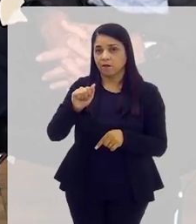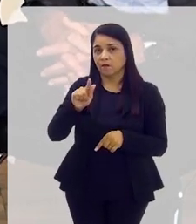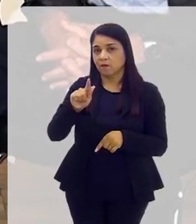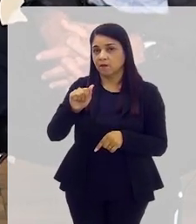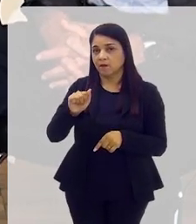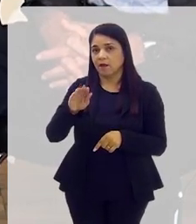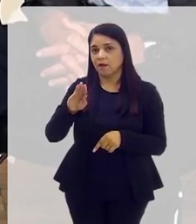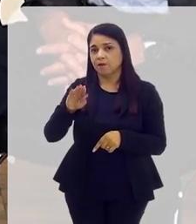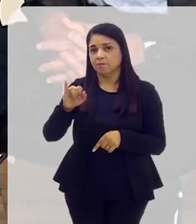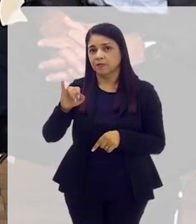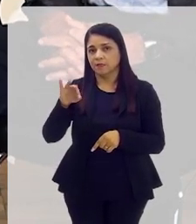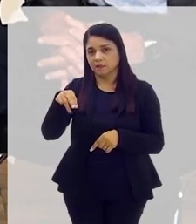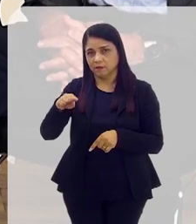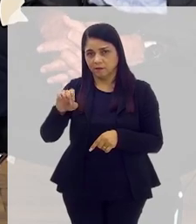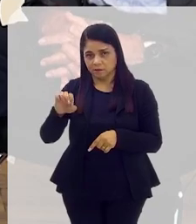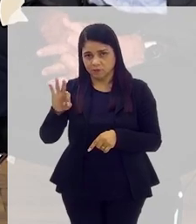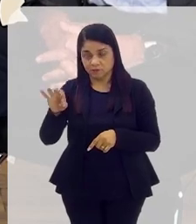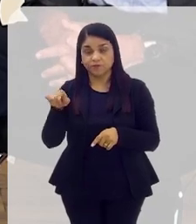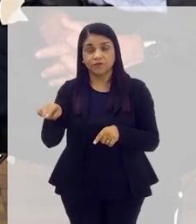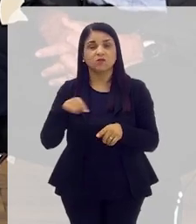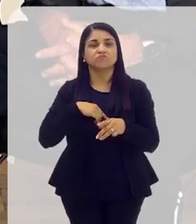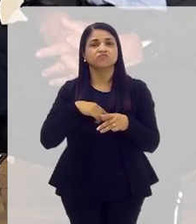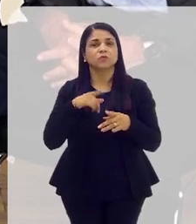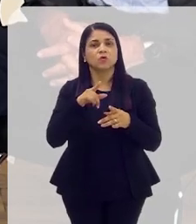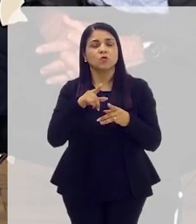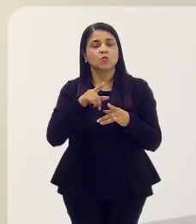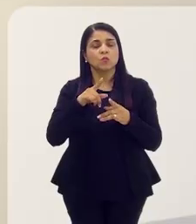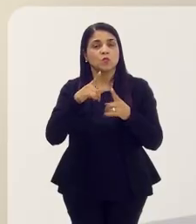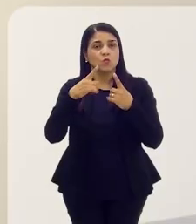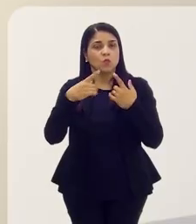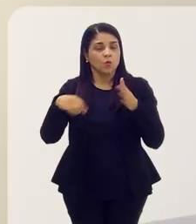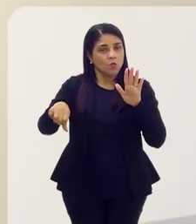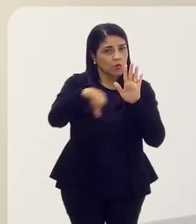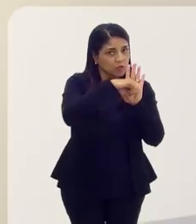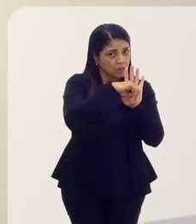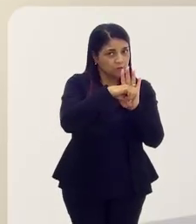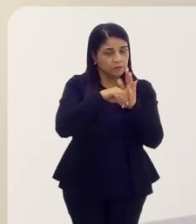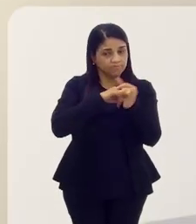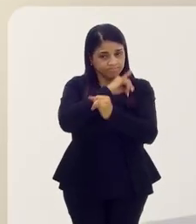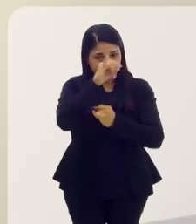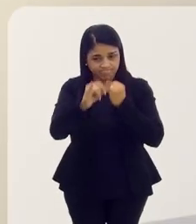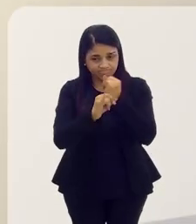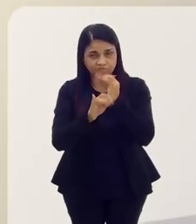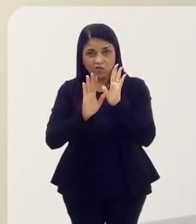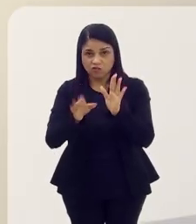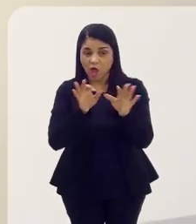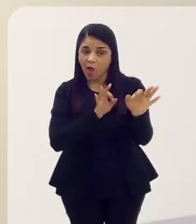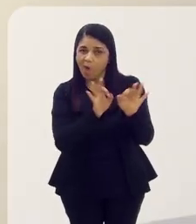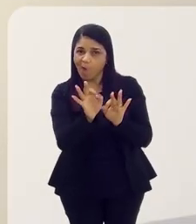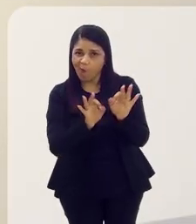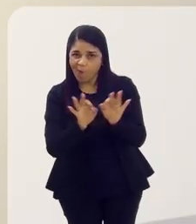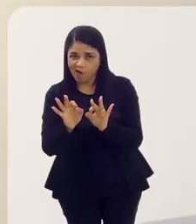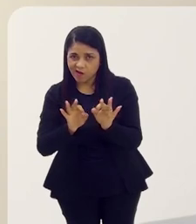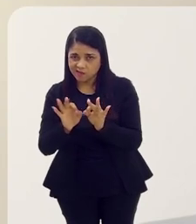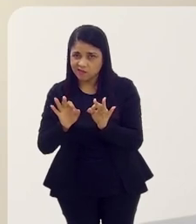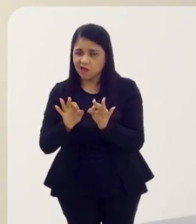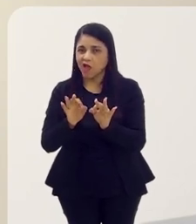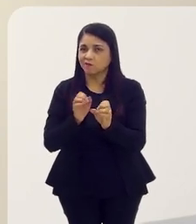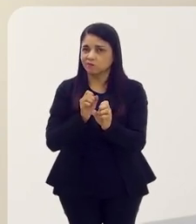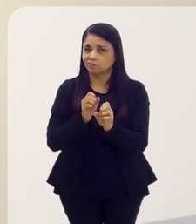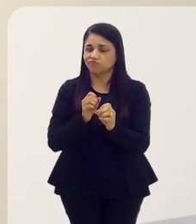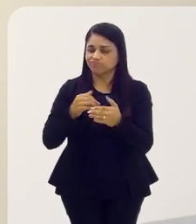nessa questão do crime cibernético, ele já está organizado há algum tempo e